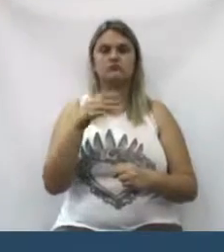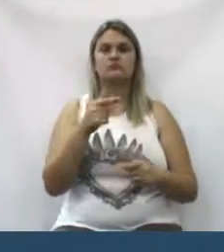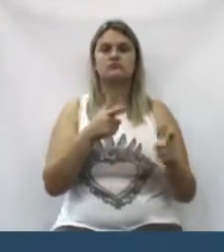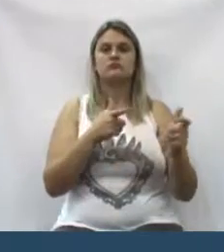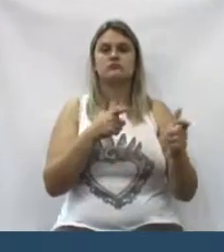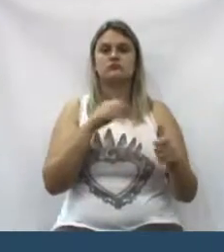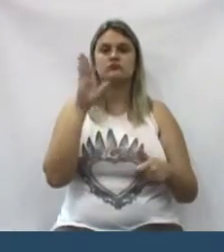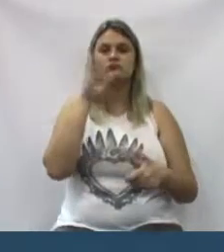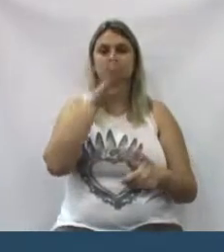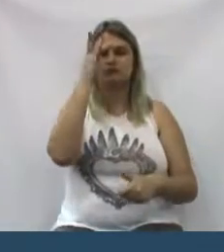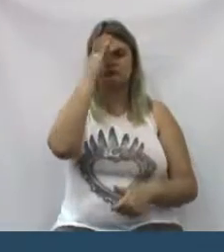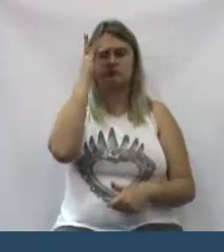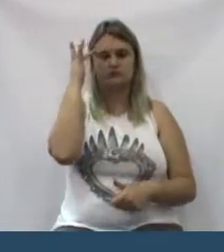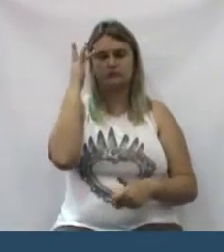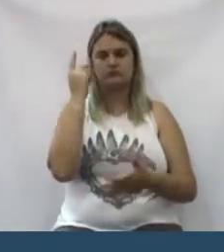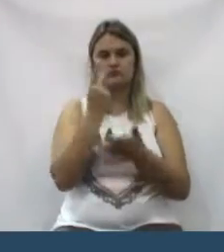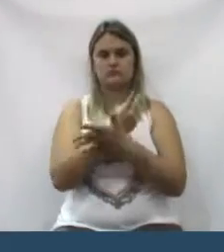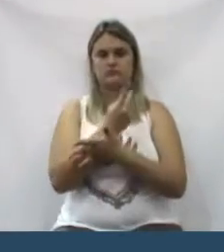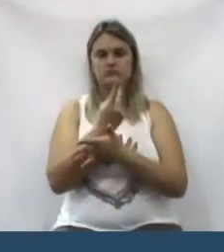arma os maiores elementos.